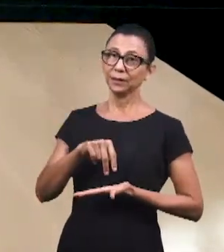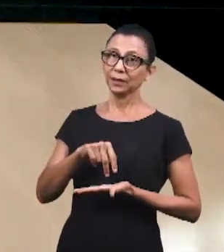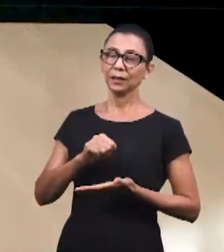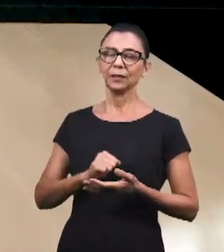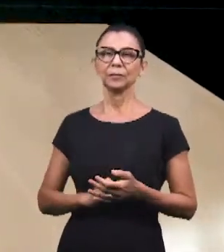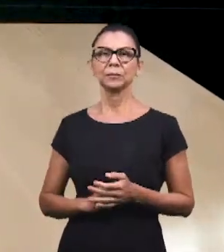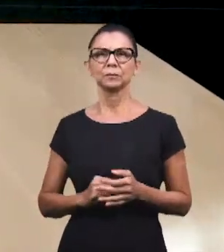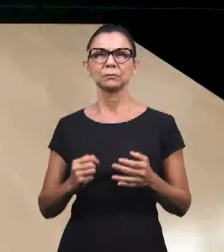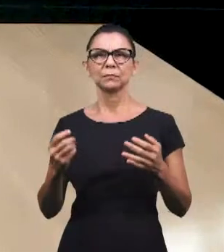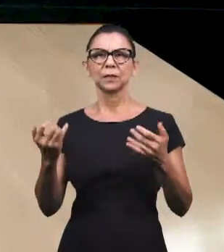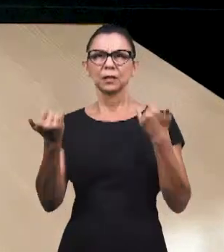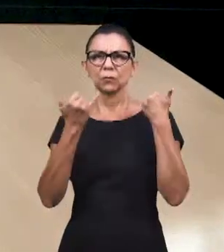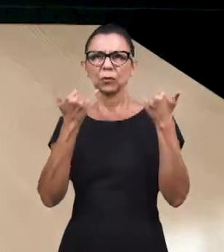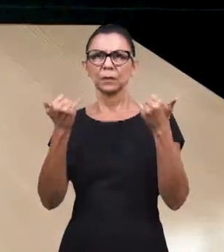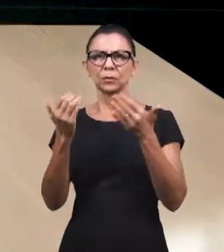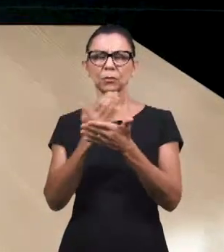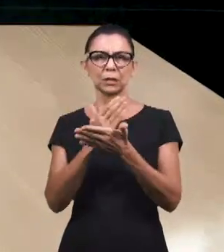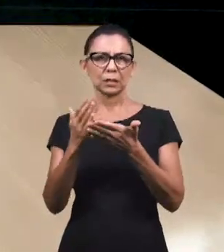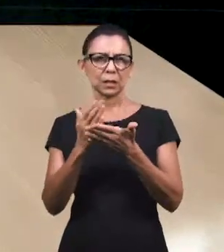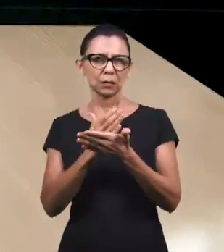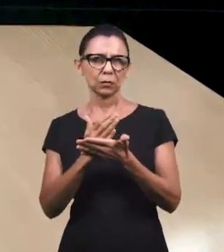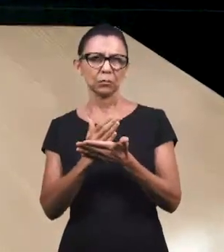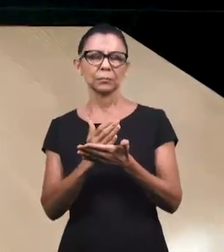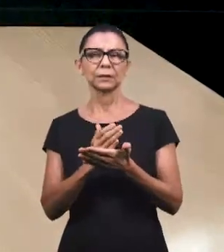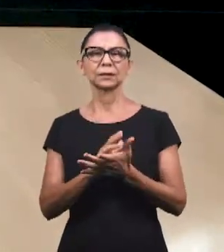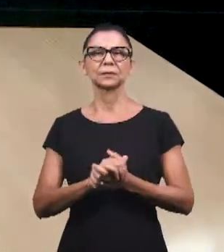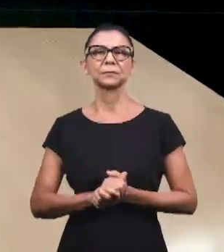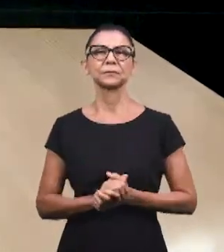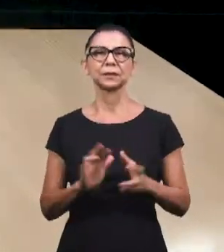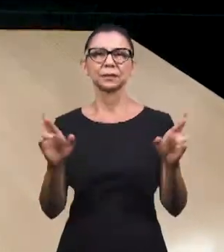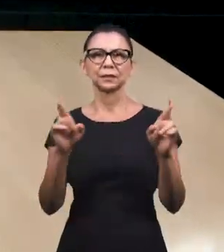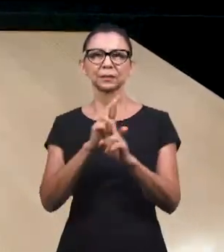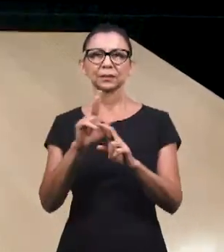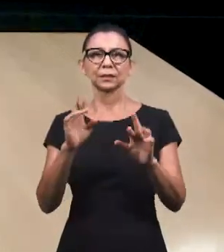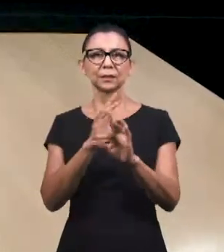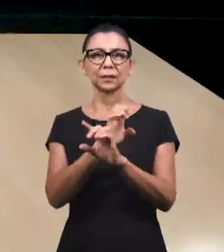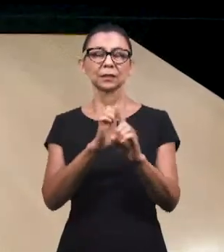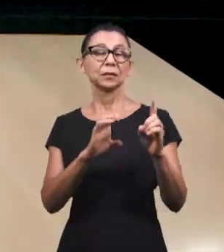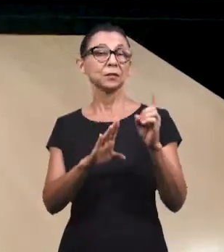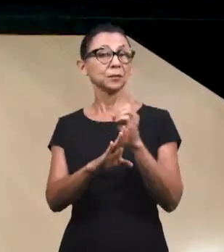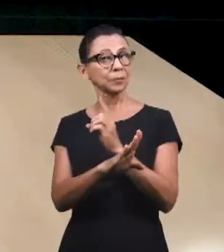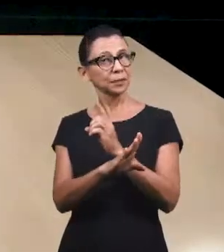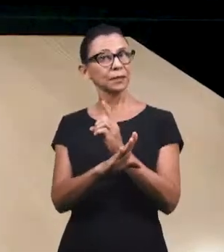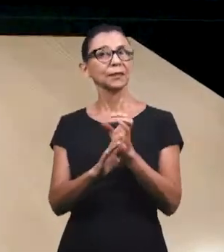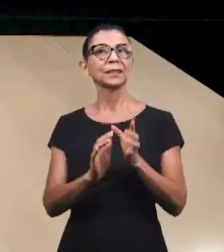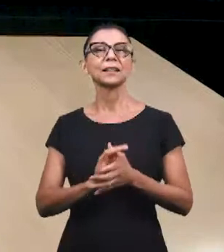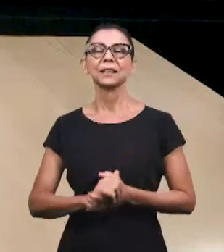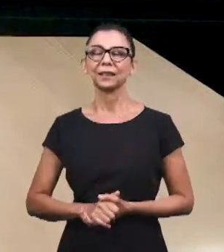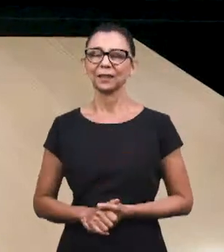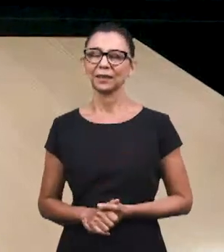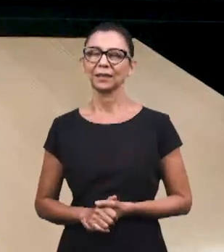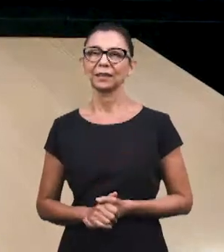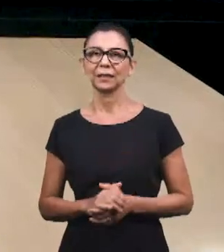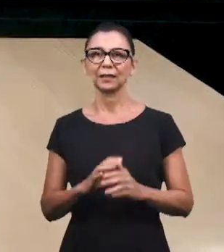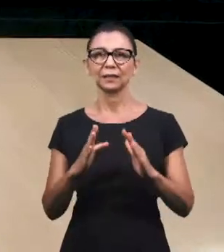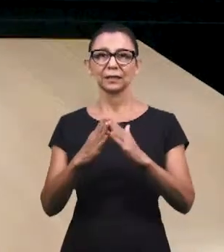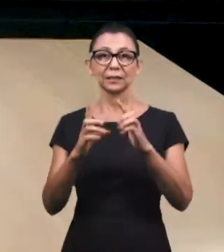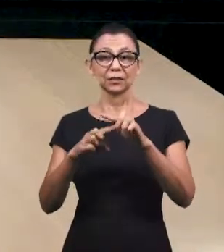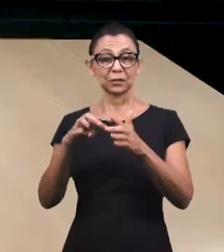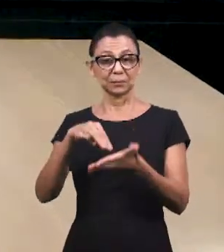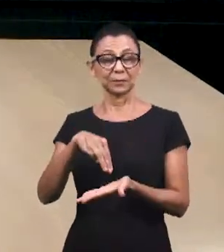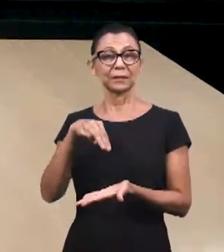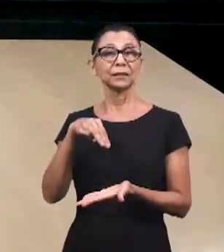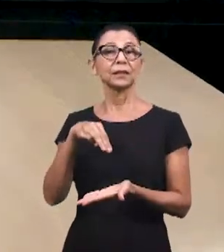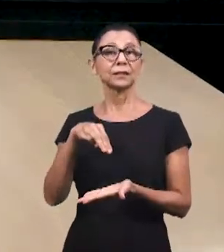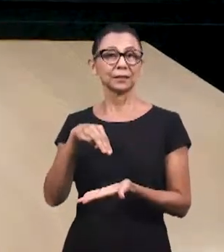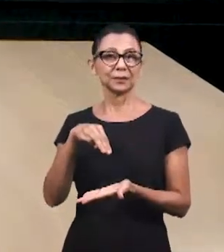informações relacionadas à nossa Escola Bíblica Dominical, a Escola Bíblica da Igreja Cristã Maranata.